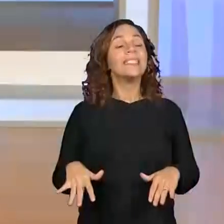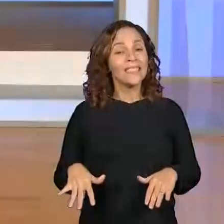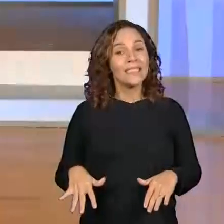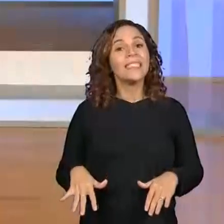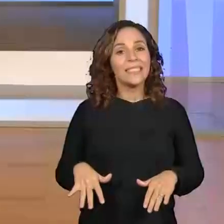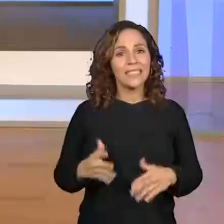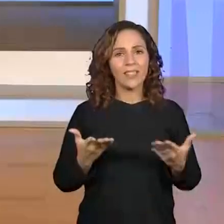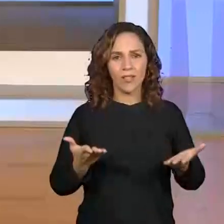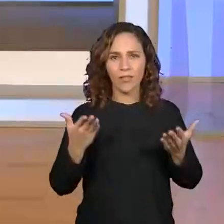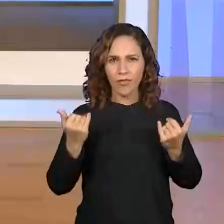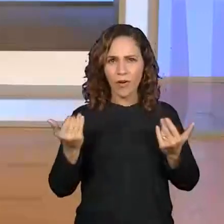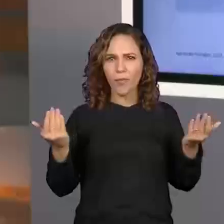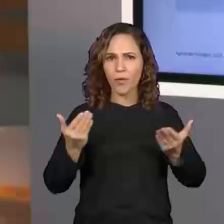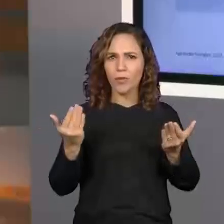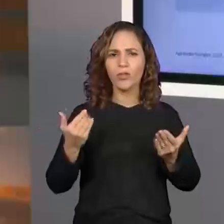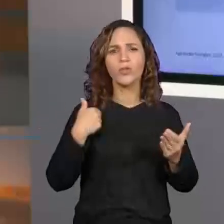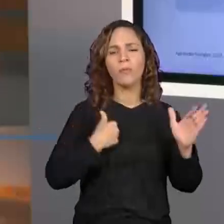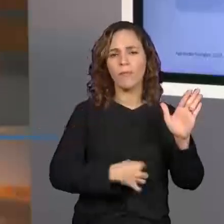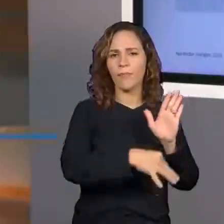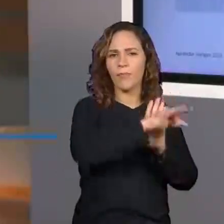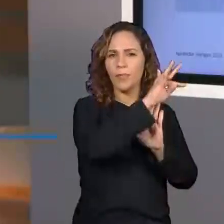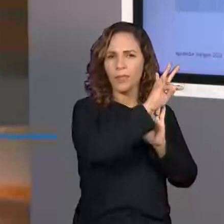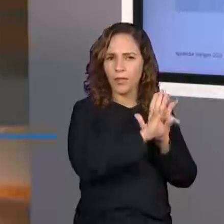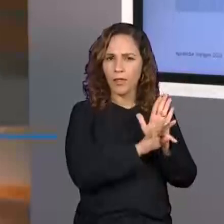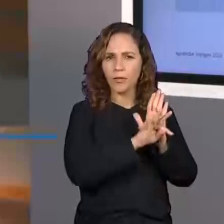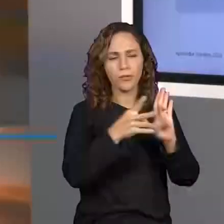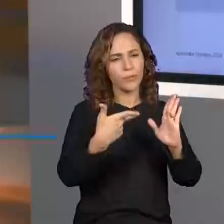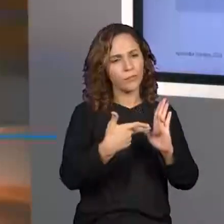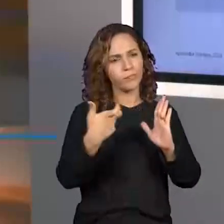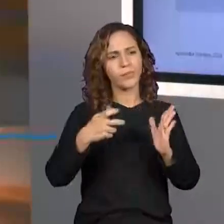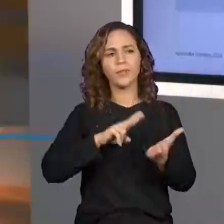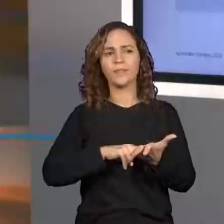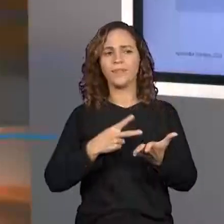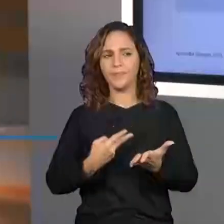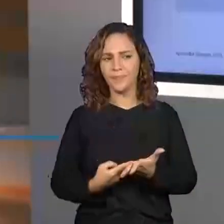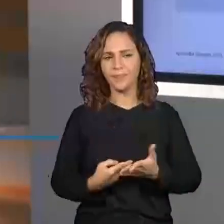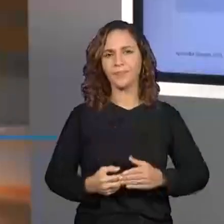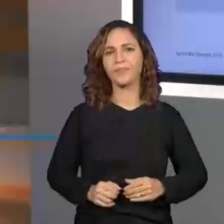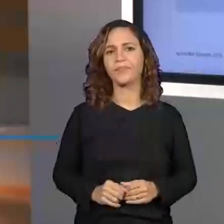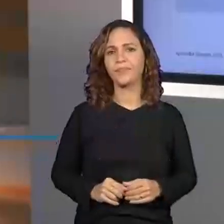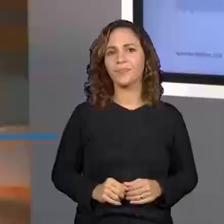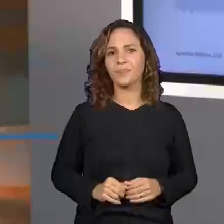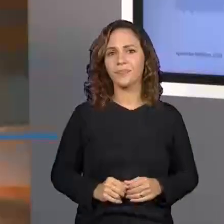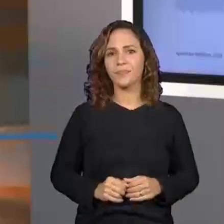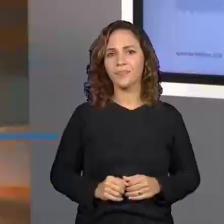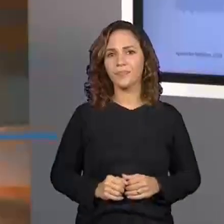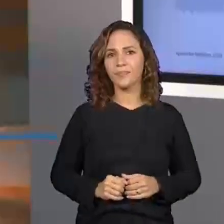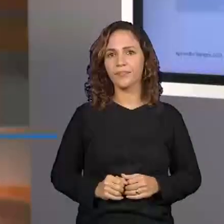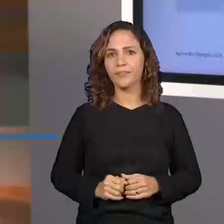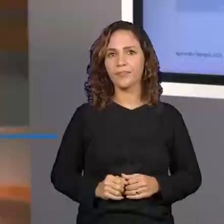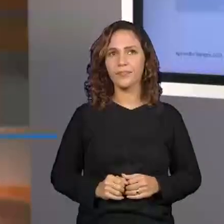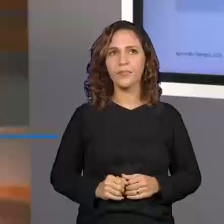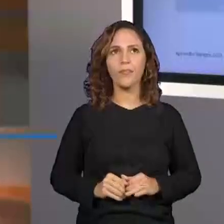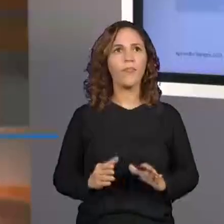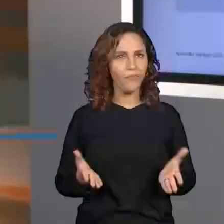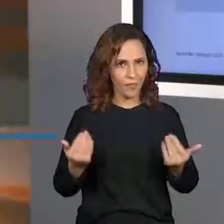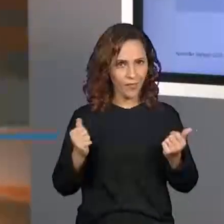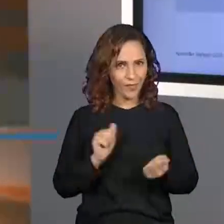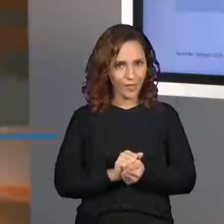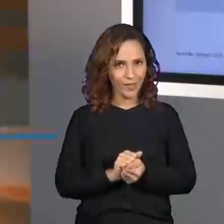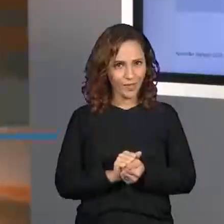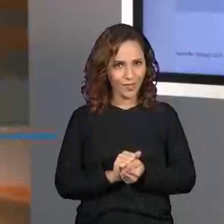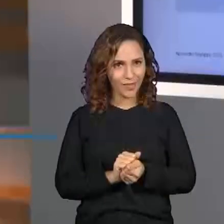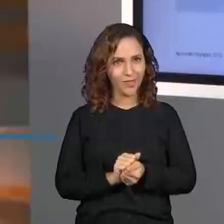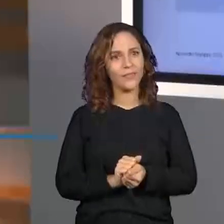fazer uma super interpretação de um texto aí. O Tambor. Muito bem. Bora com a gente? Tem